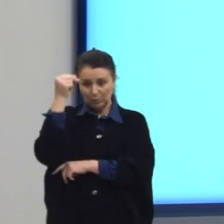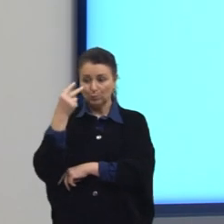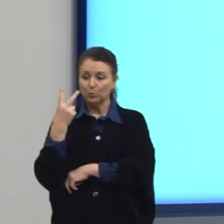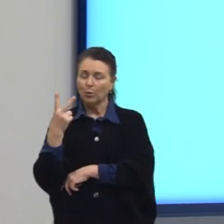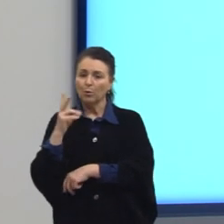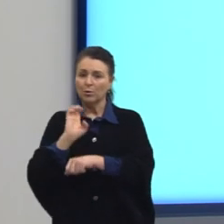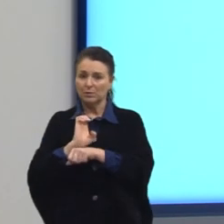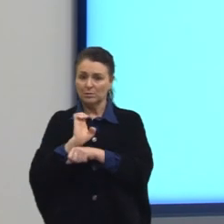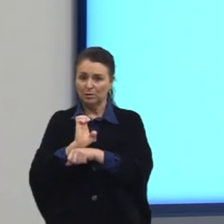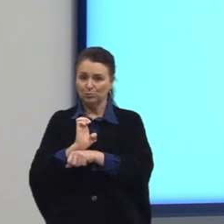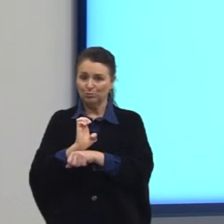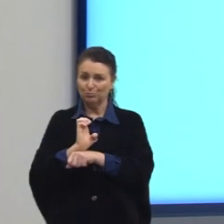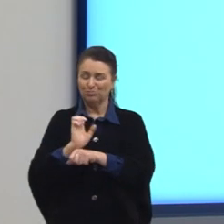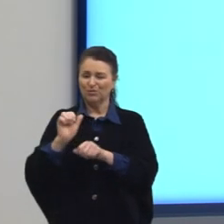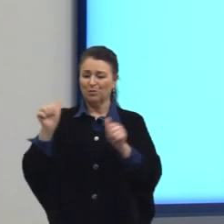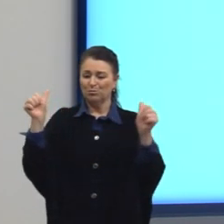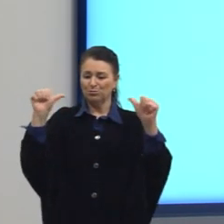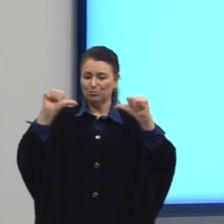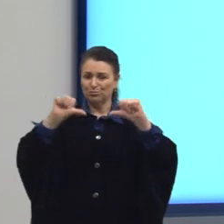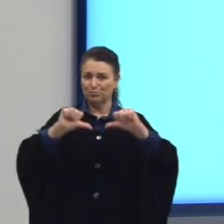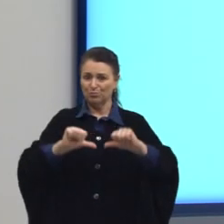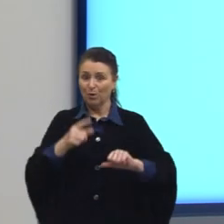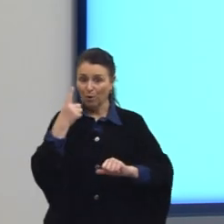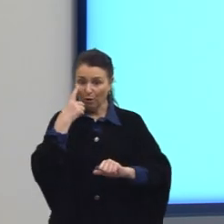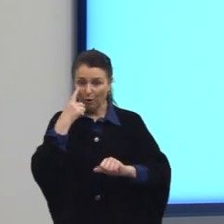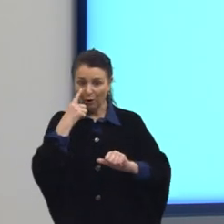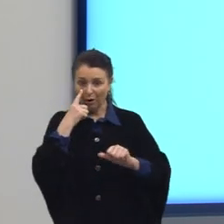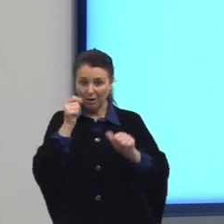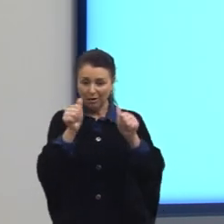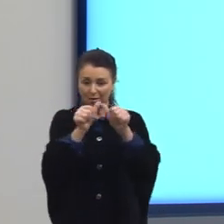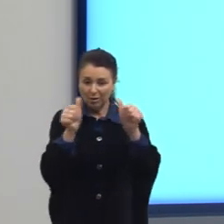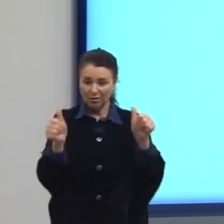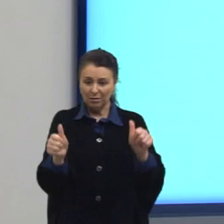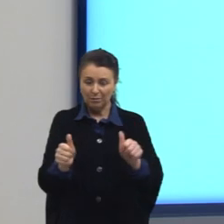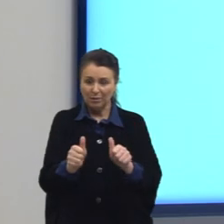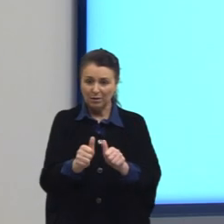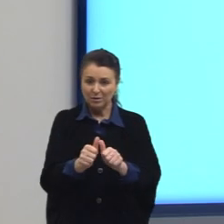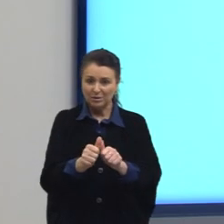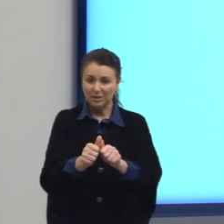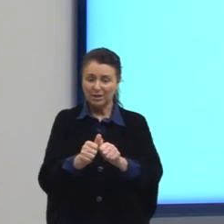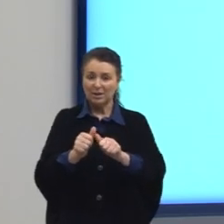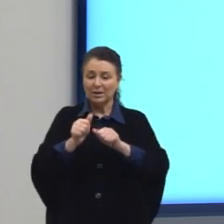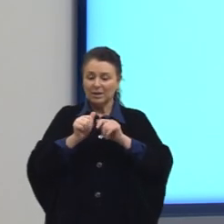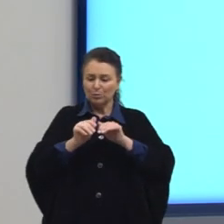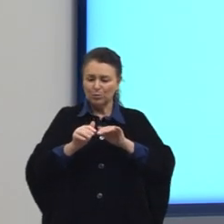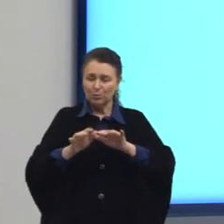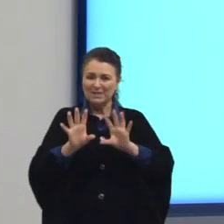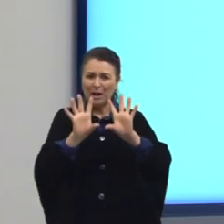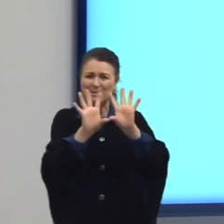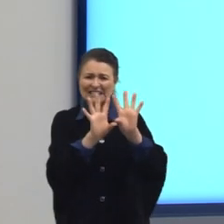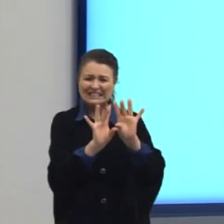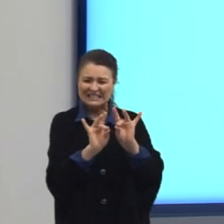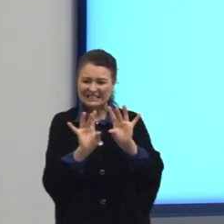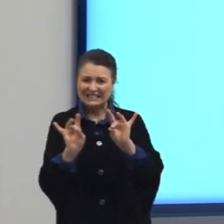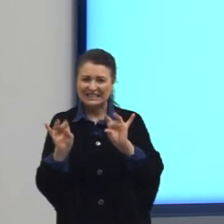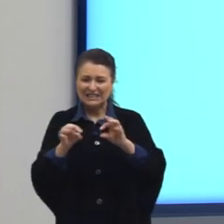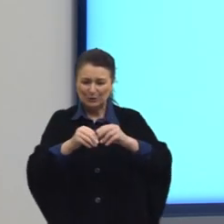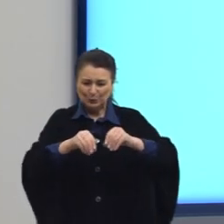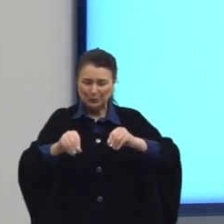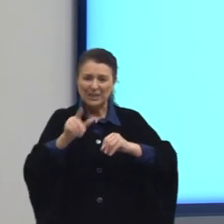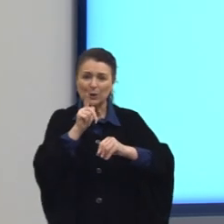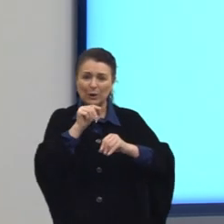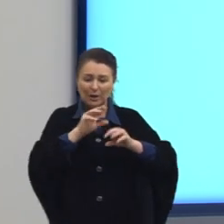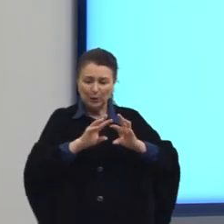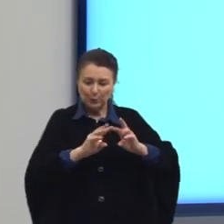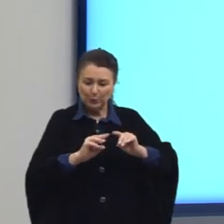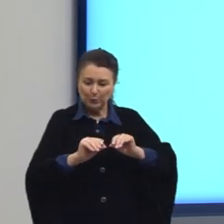Então, o caminho aqui, nesse desenho, aqui, ó, nessa figura, está o caminho da lama. Uma lama tóxica, né? De Mariana,